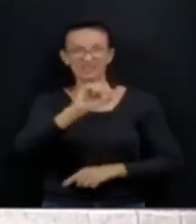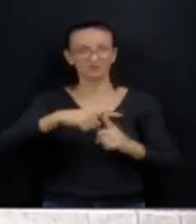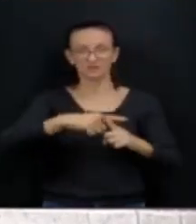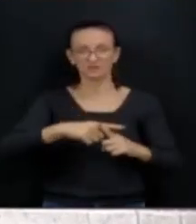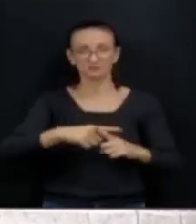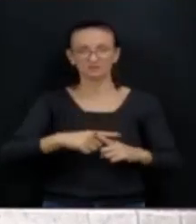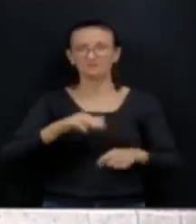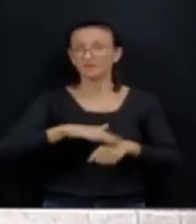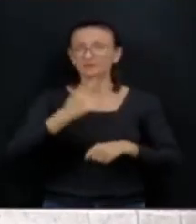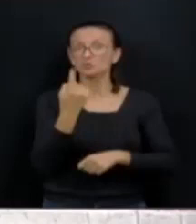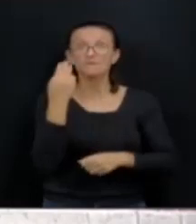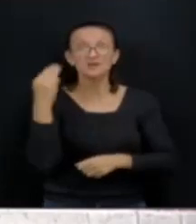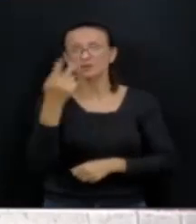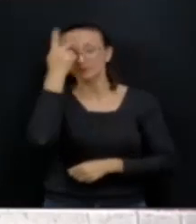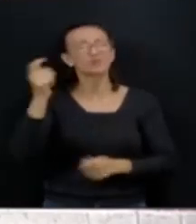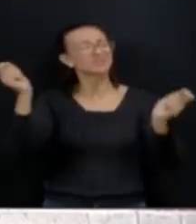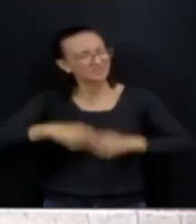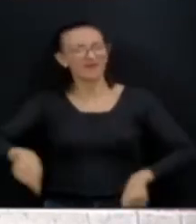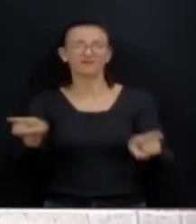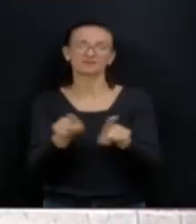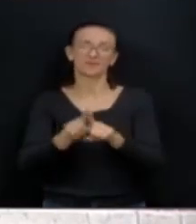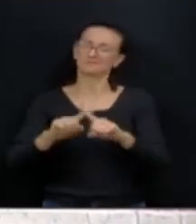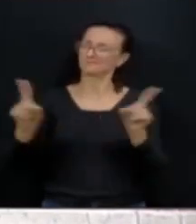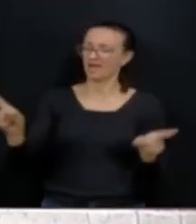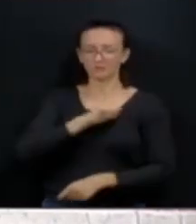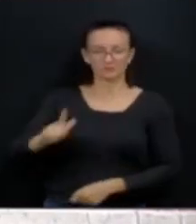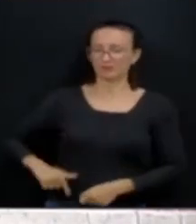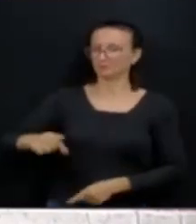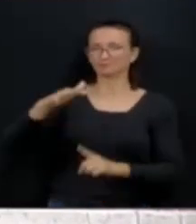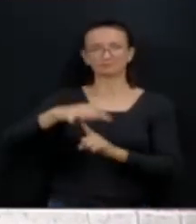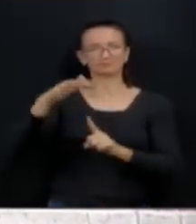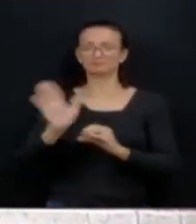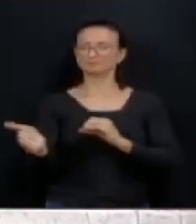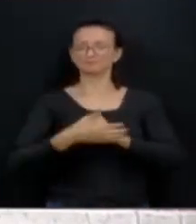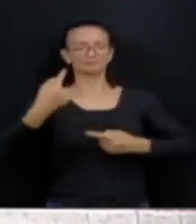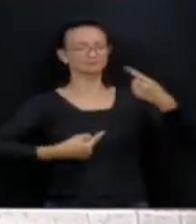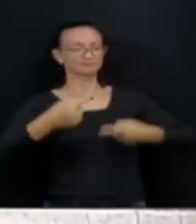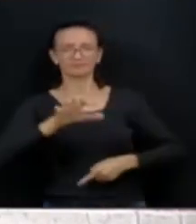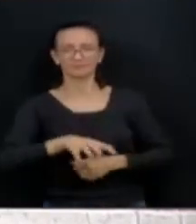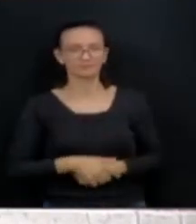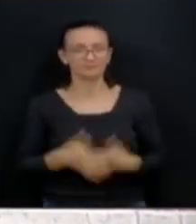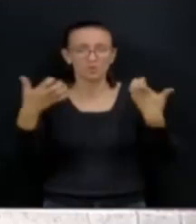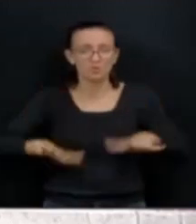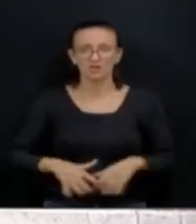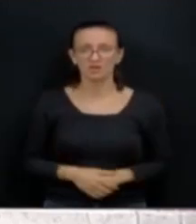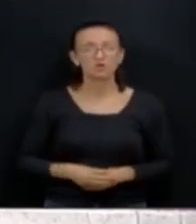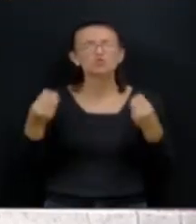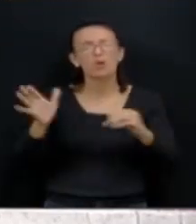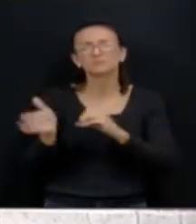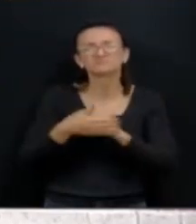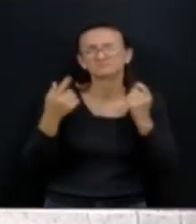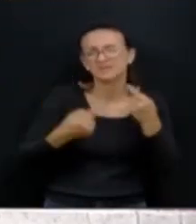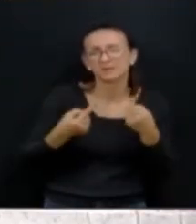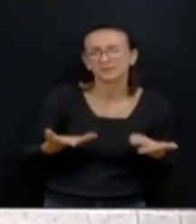pessoas, deputado Requião, também daria. Mas o governo do Paraná omite o debate. Quais são as formas de omitir o debate?